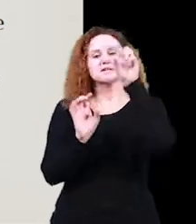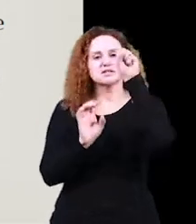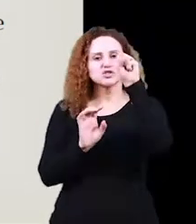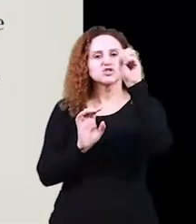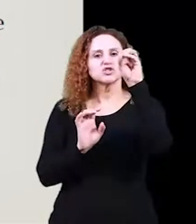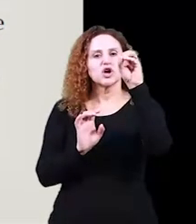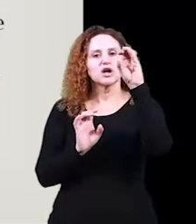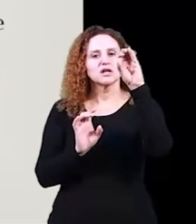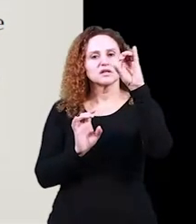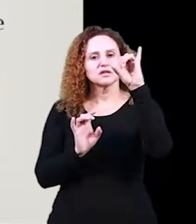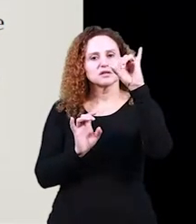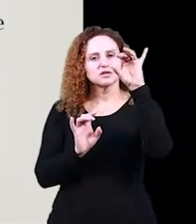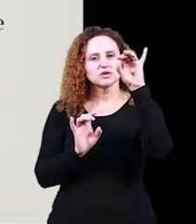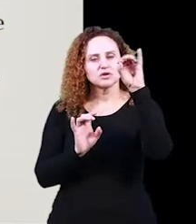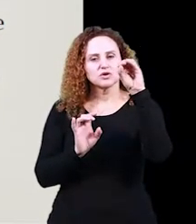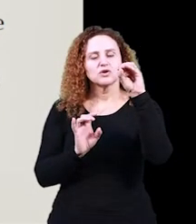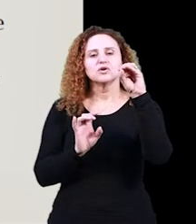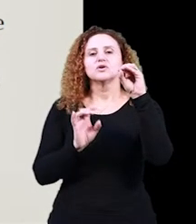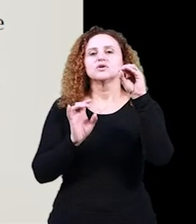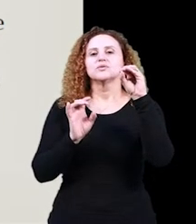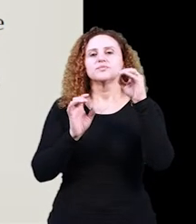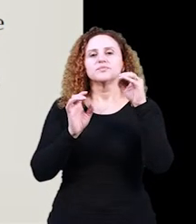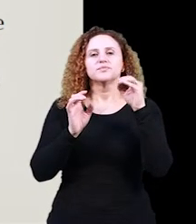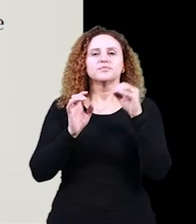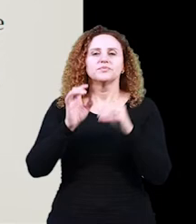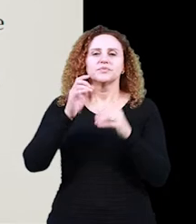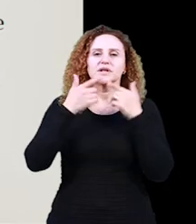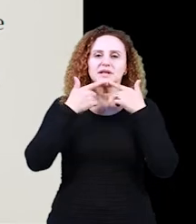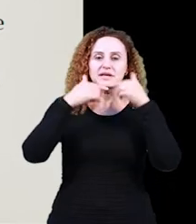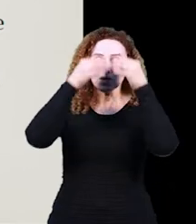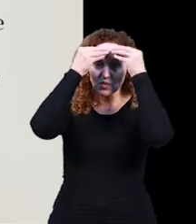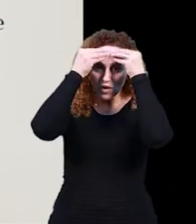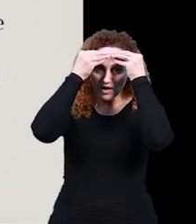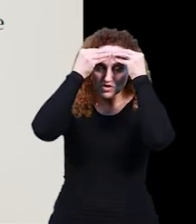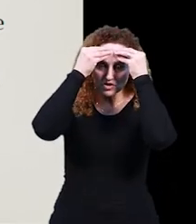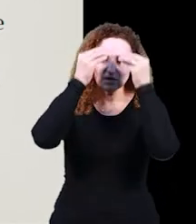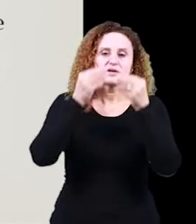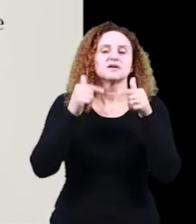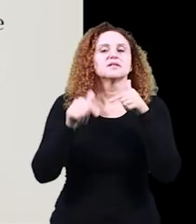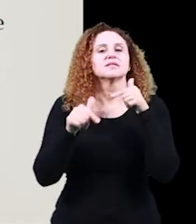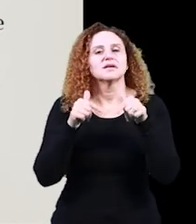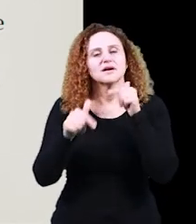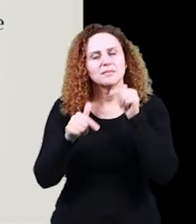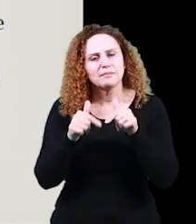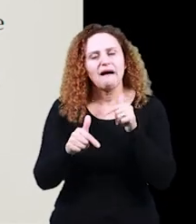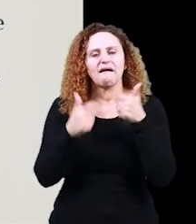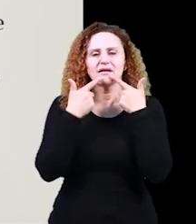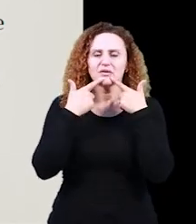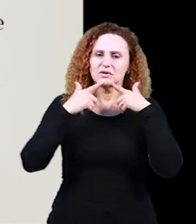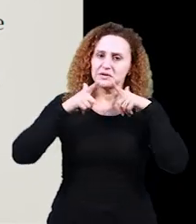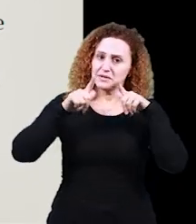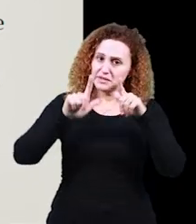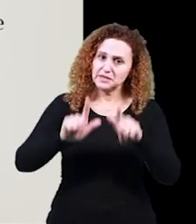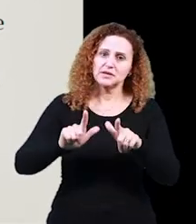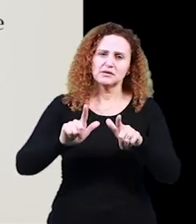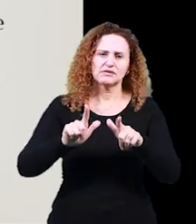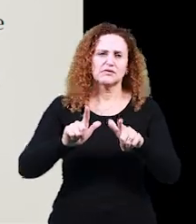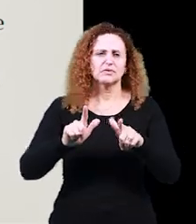da linguagem, que trabalha com questões relativas à decadência e assimilação das línguas minoritárias,